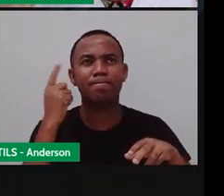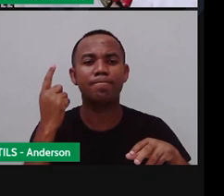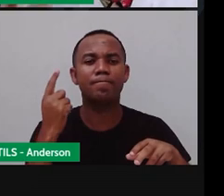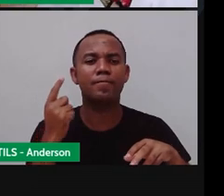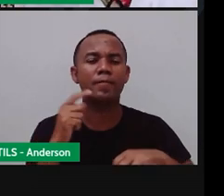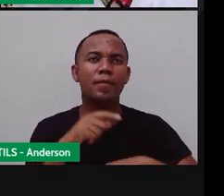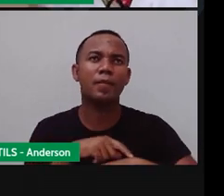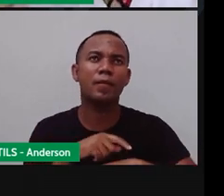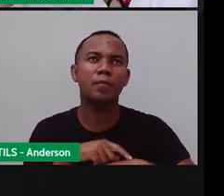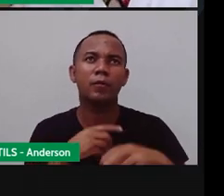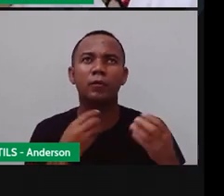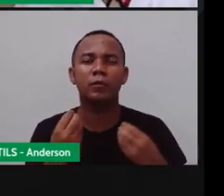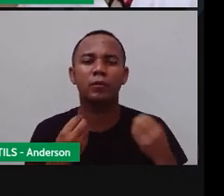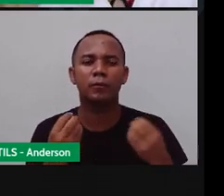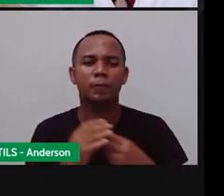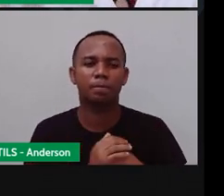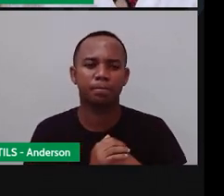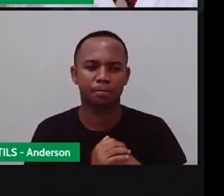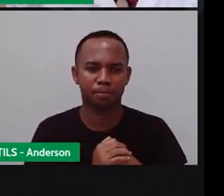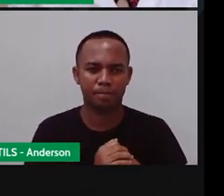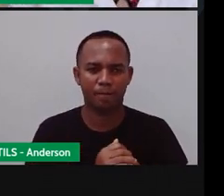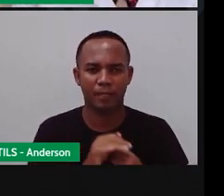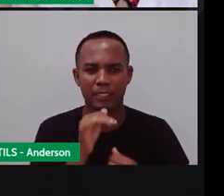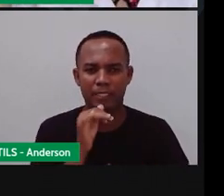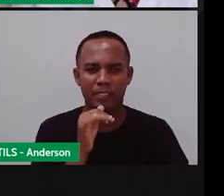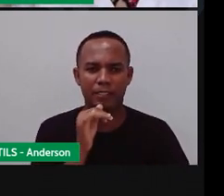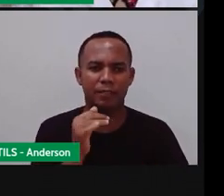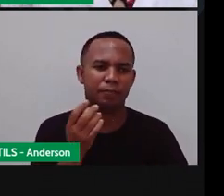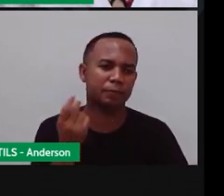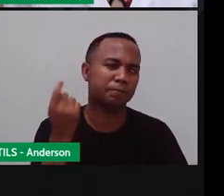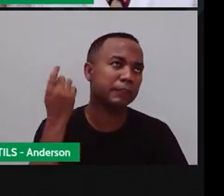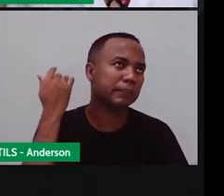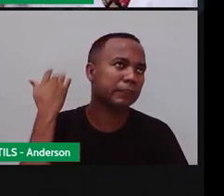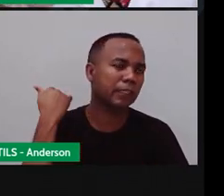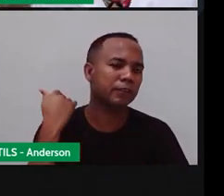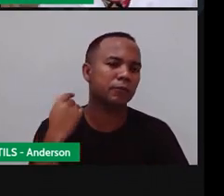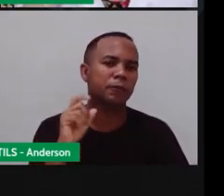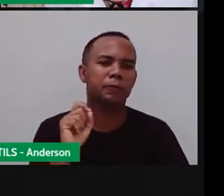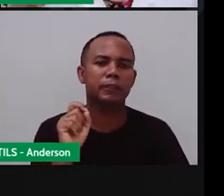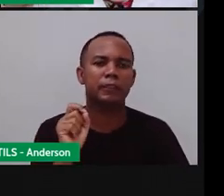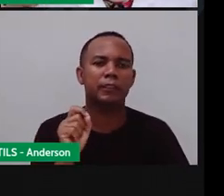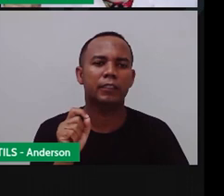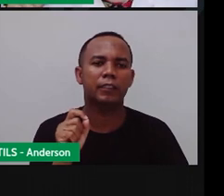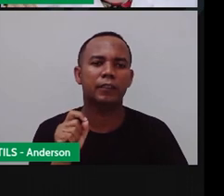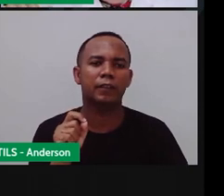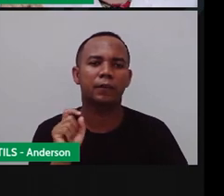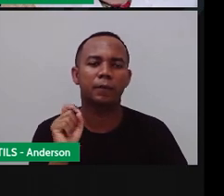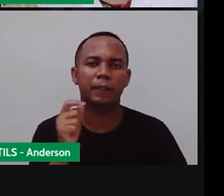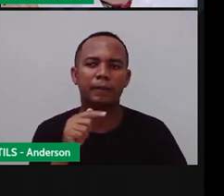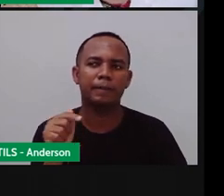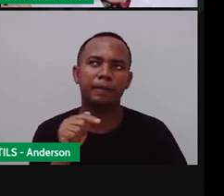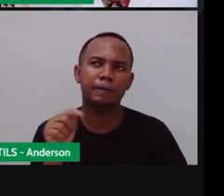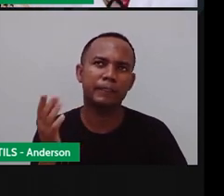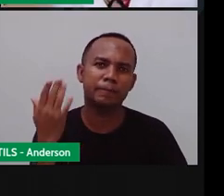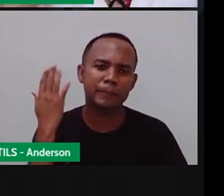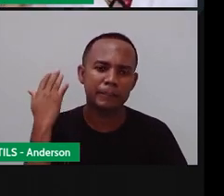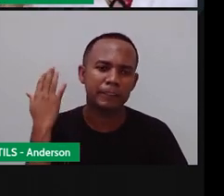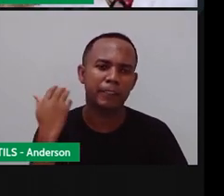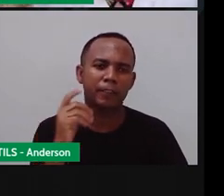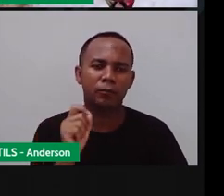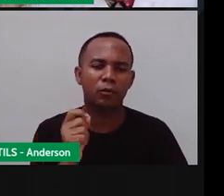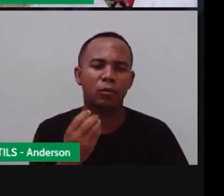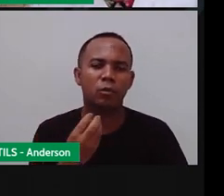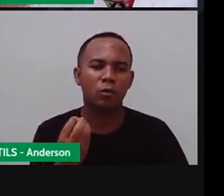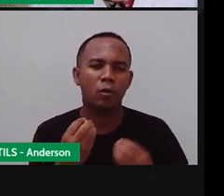aqui. Porque, inclusive, quando a gente trabalhou lá, lá atrás, lá no passado, há algumas semanas atrás, os